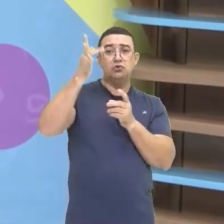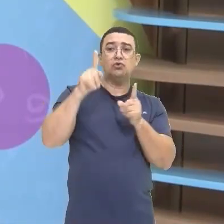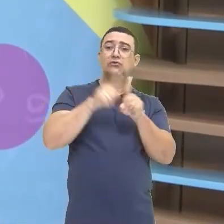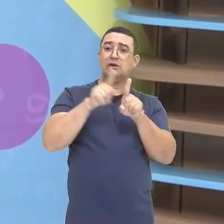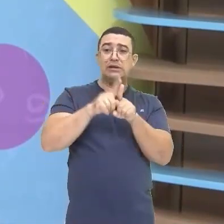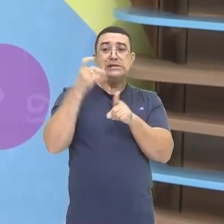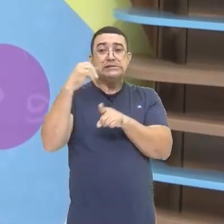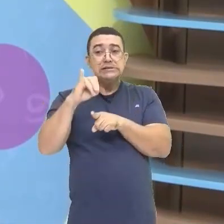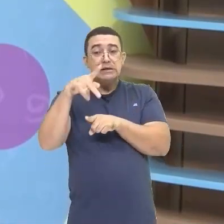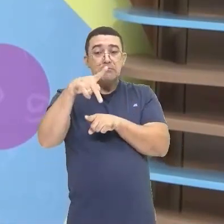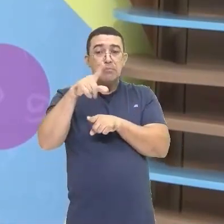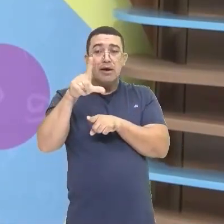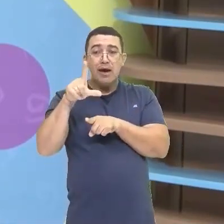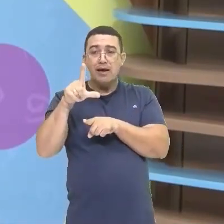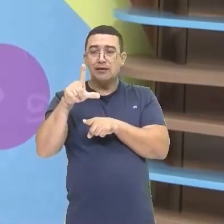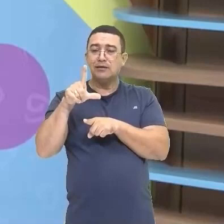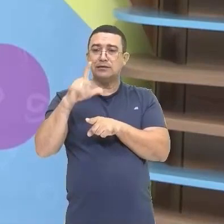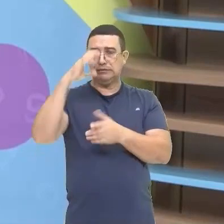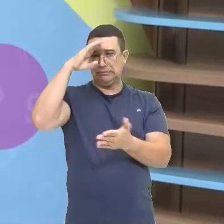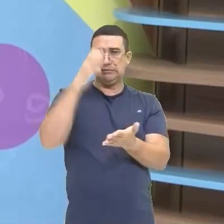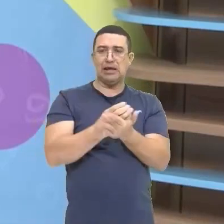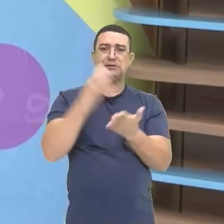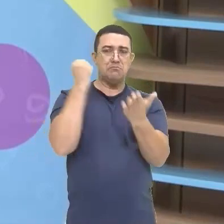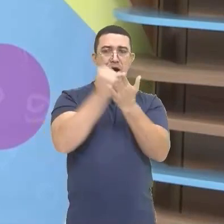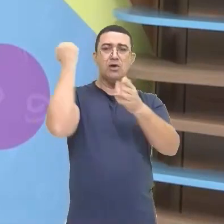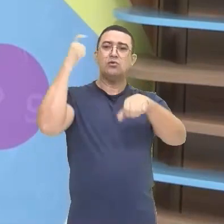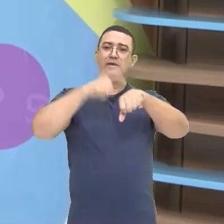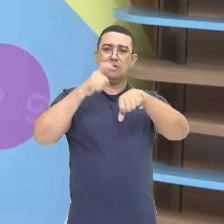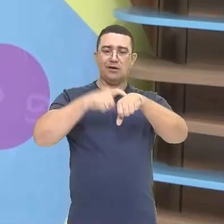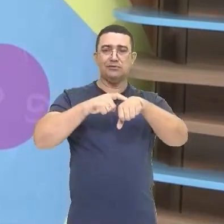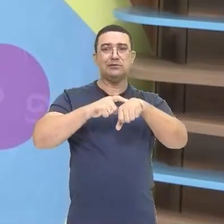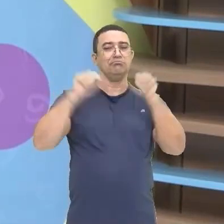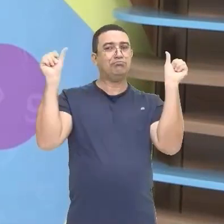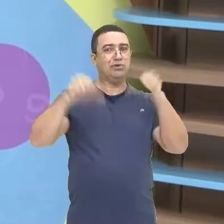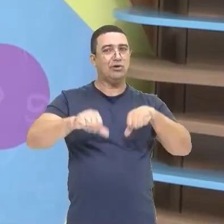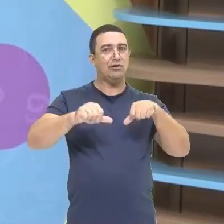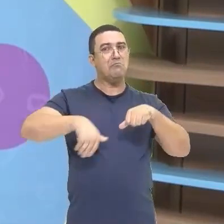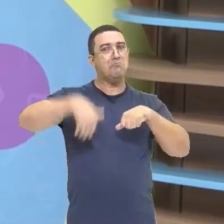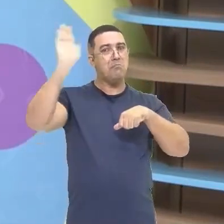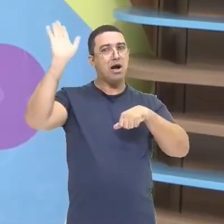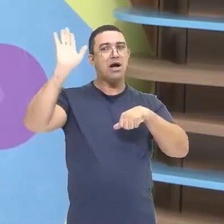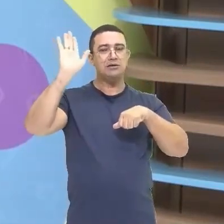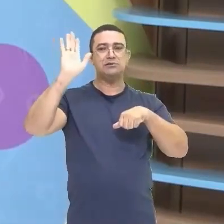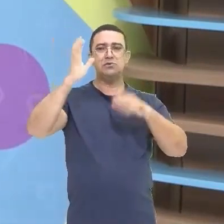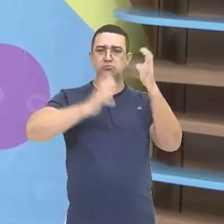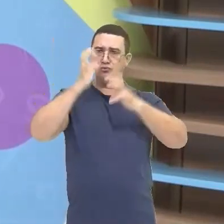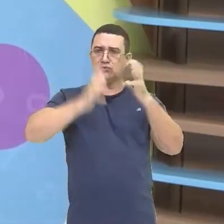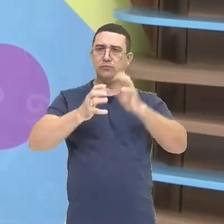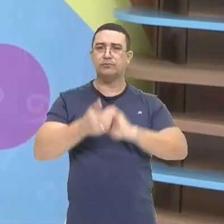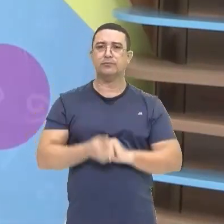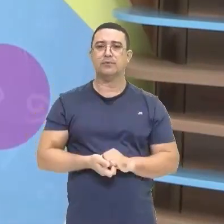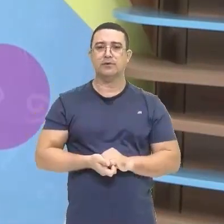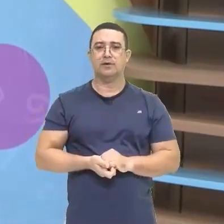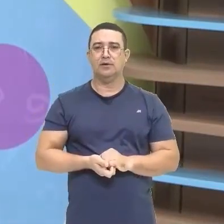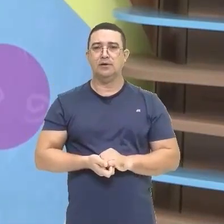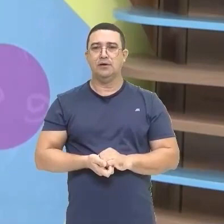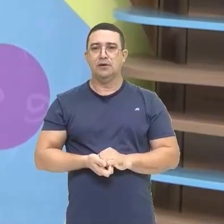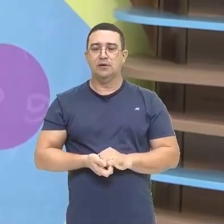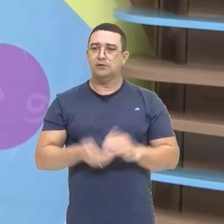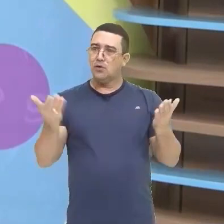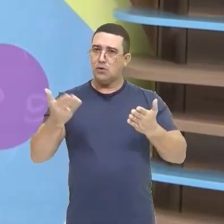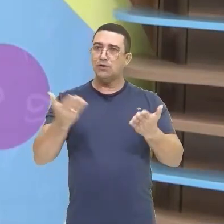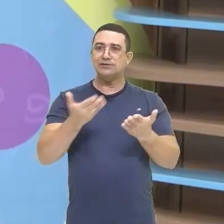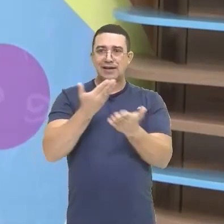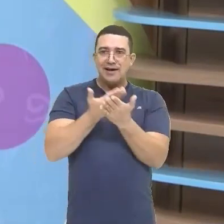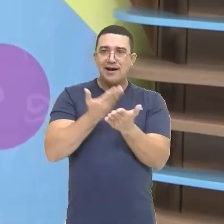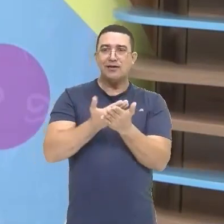Foram aprovado aí Essa tese Do marco temporal Então essa foi A nossa aula Para a gente entender